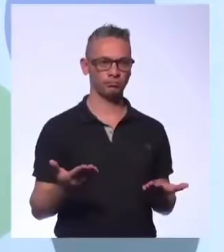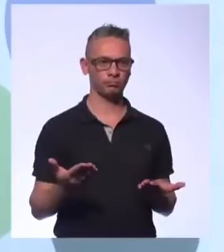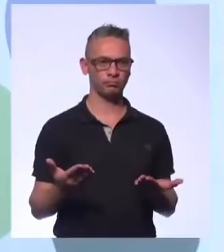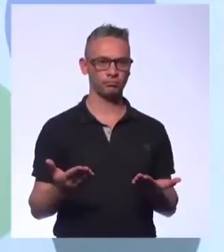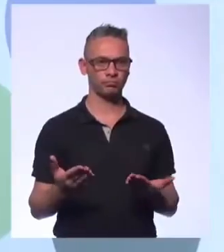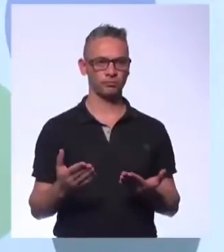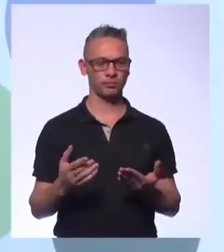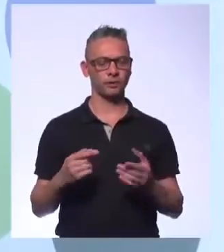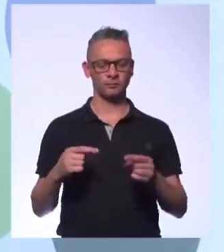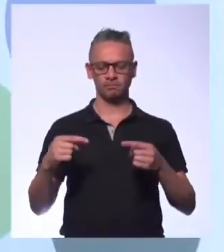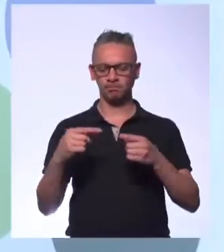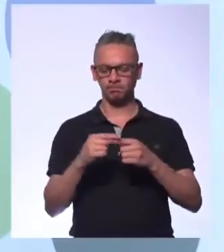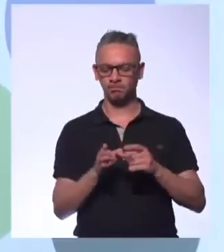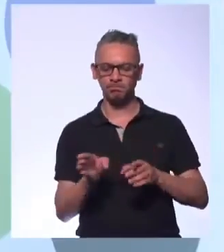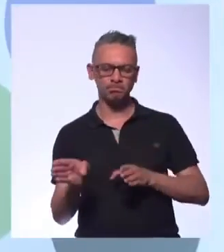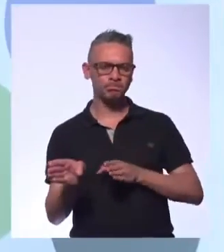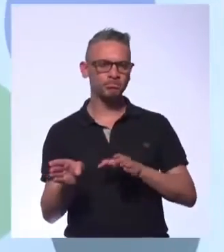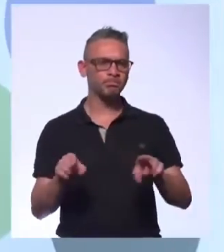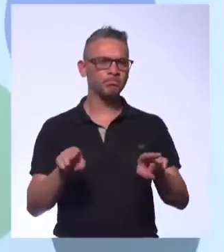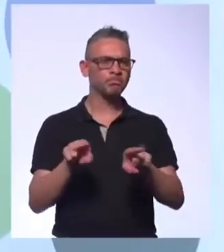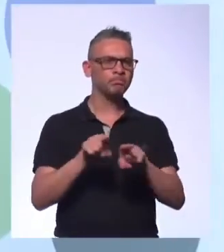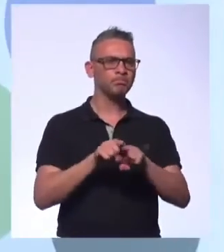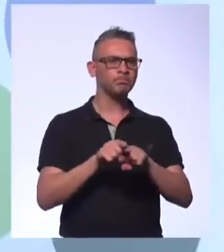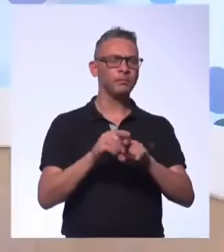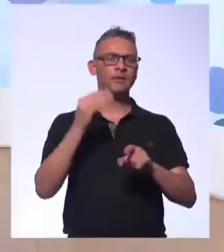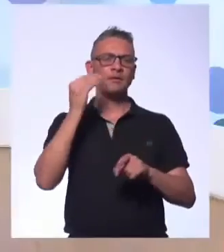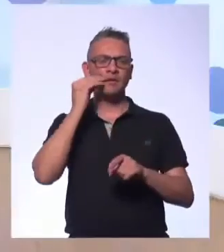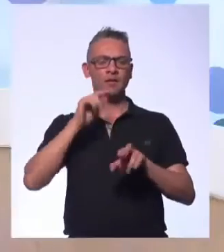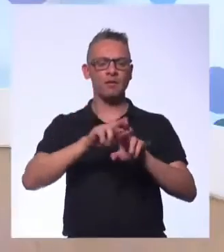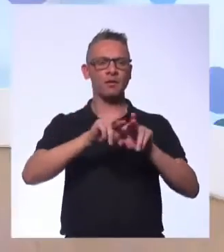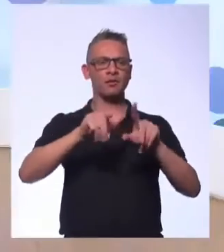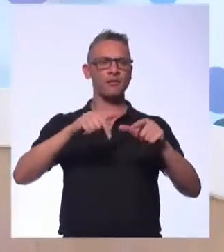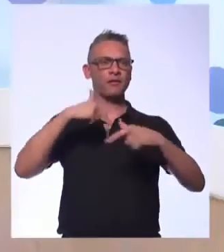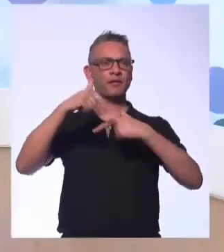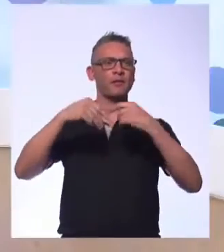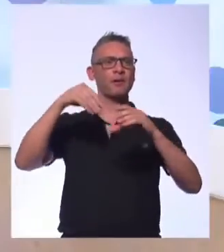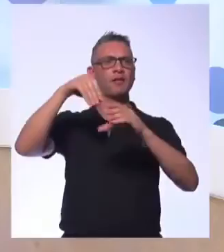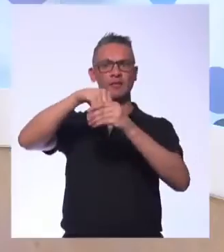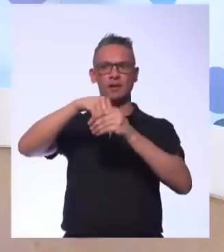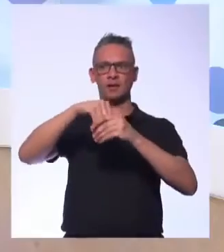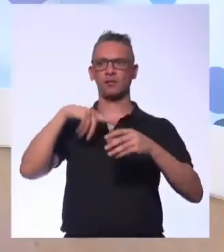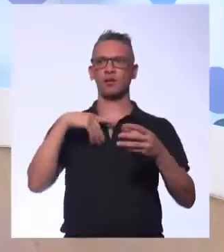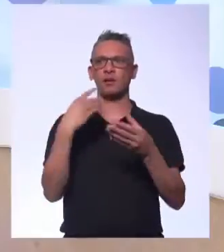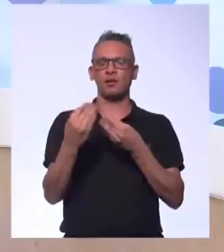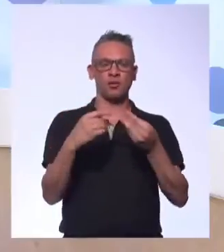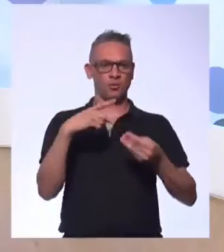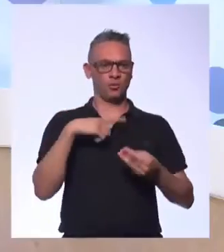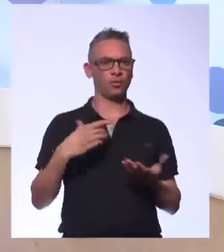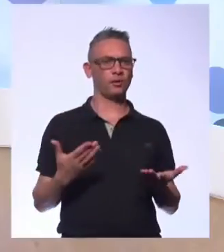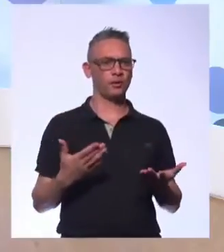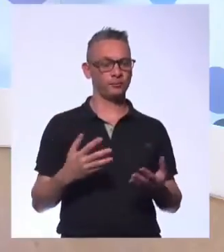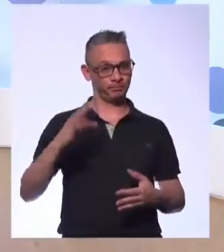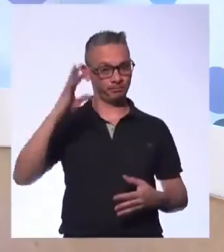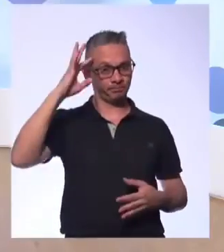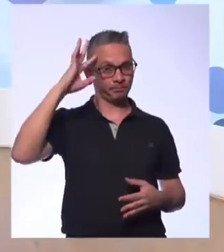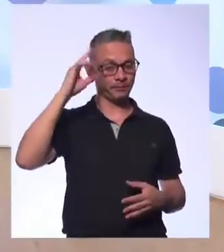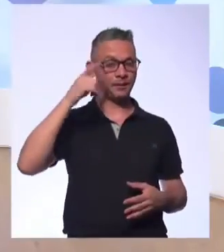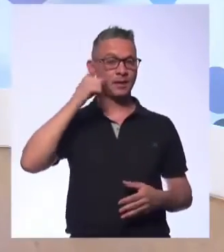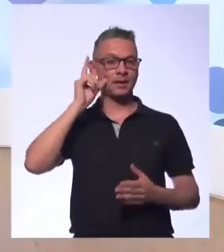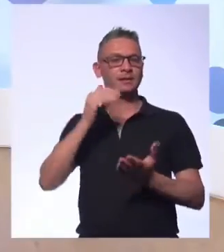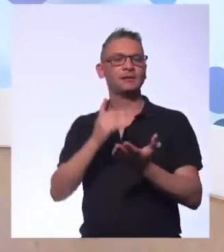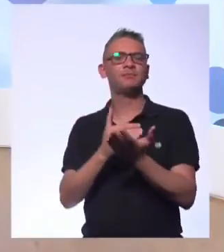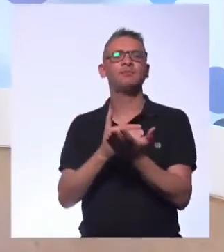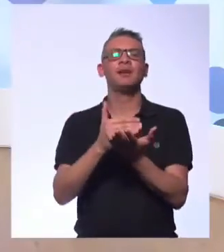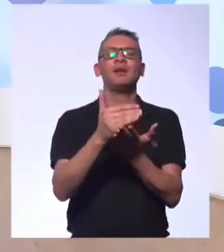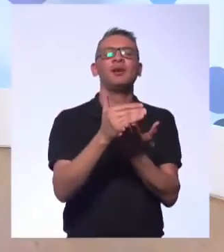Aí você vai permeando essas gerações, cada um busca algo diferente no trabalho. Então, o que seria isso? Aliás, assim, antes da gente começar a